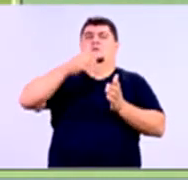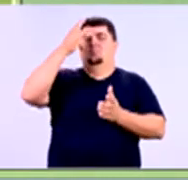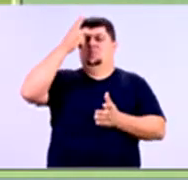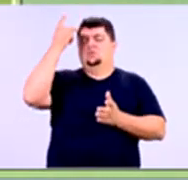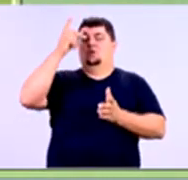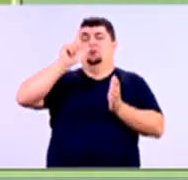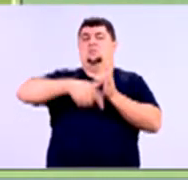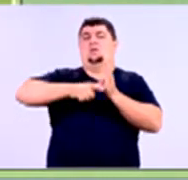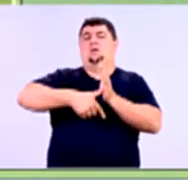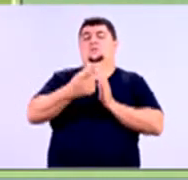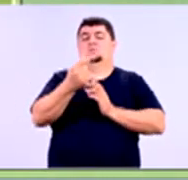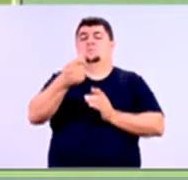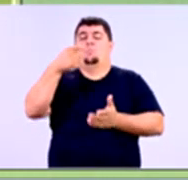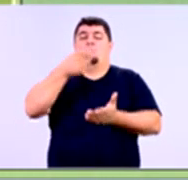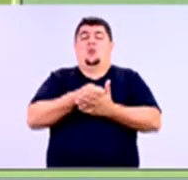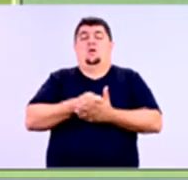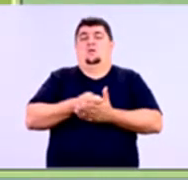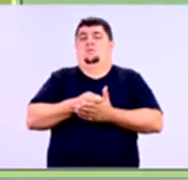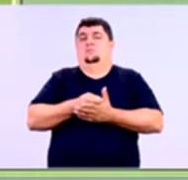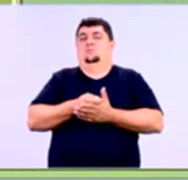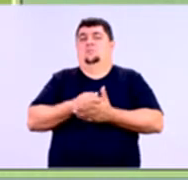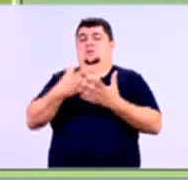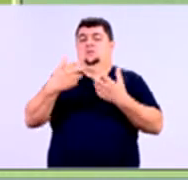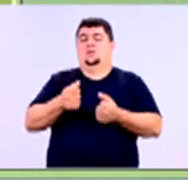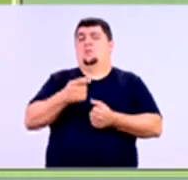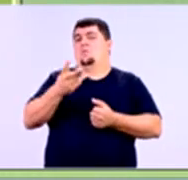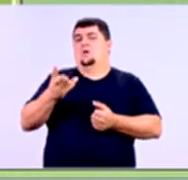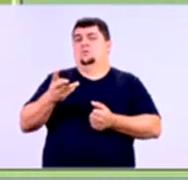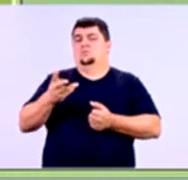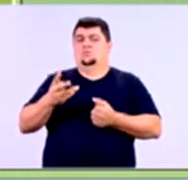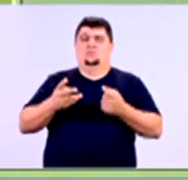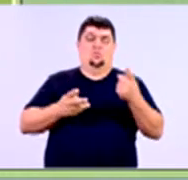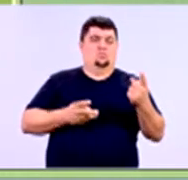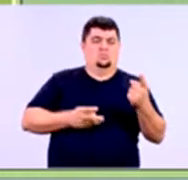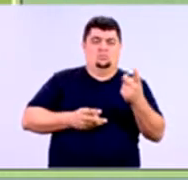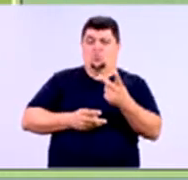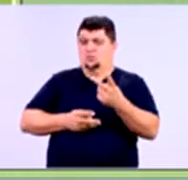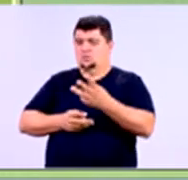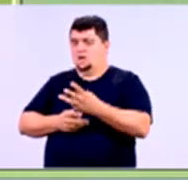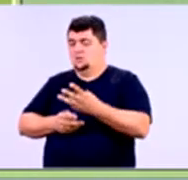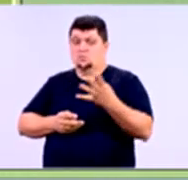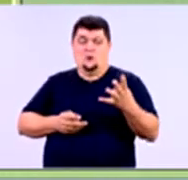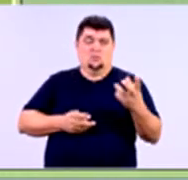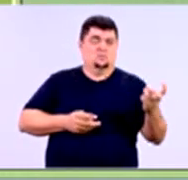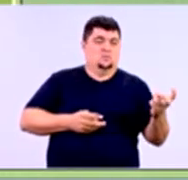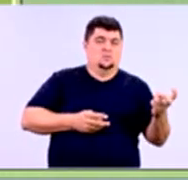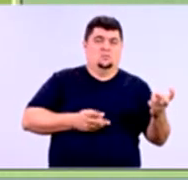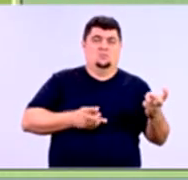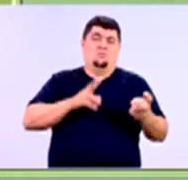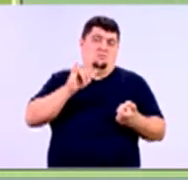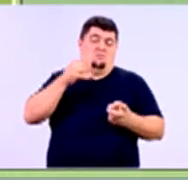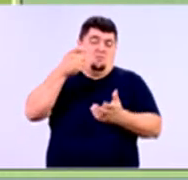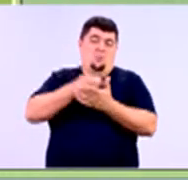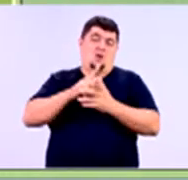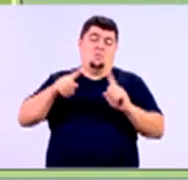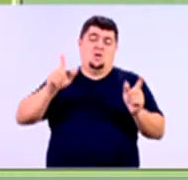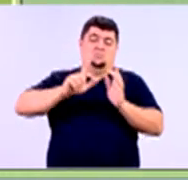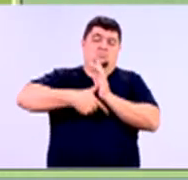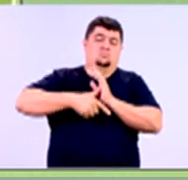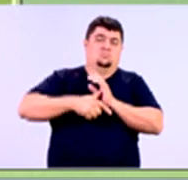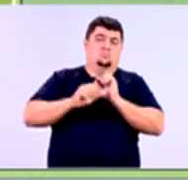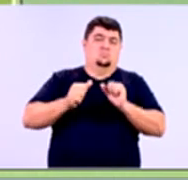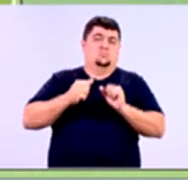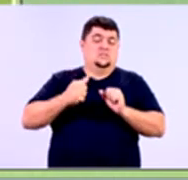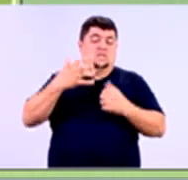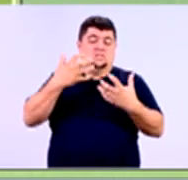risco. Então, a inadimplência, né? Quando não paga em dia. Isso é só um risco. Não quer dizer que a pessoa não vai pagar nunca. Só que é arriscado.